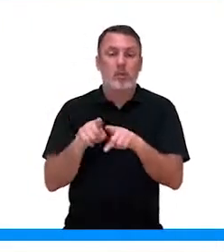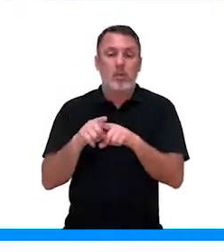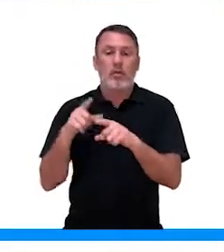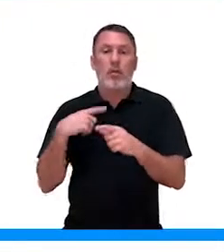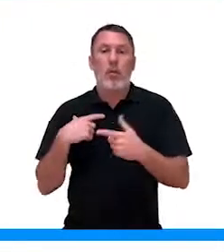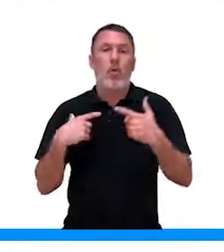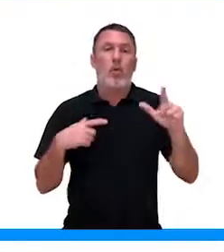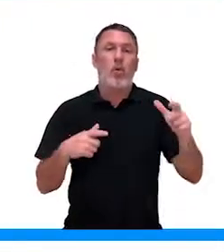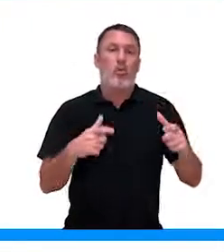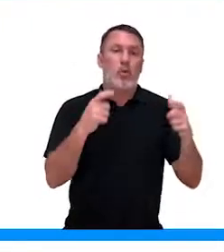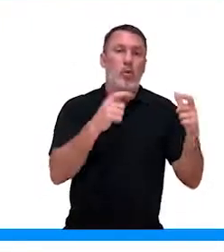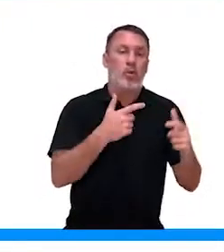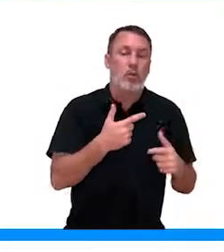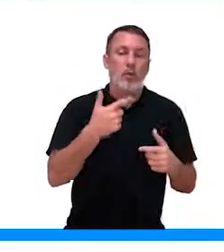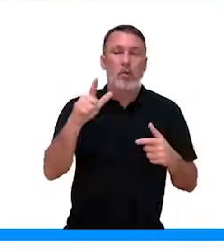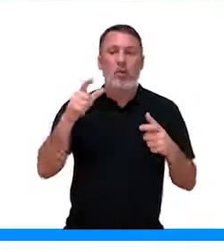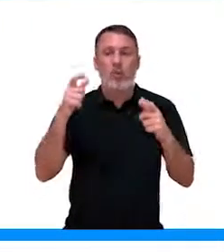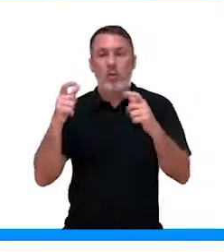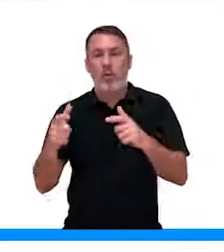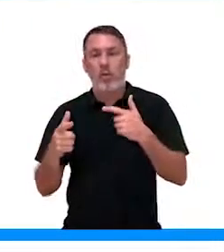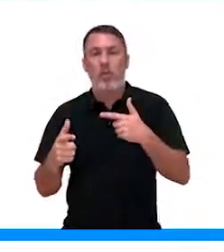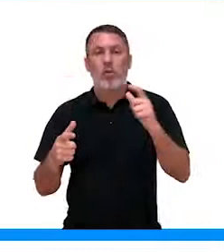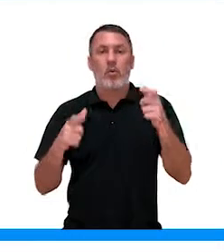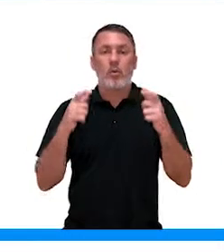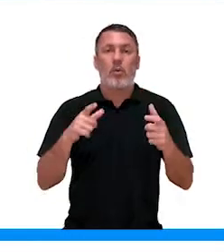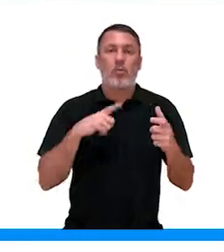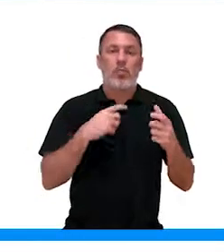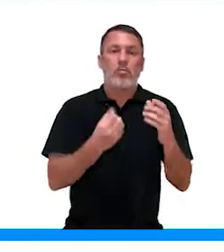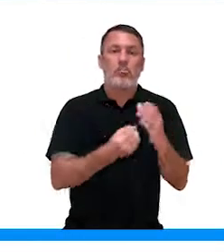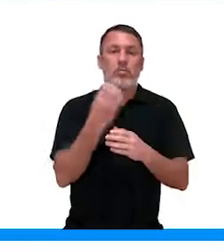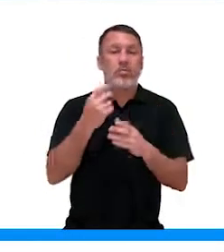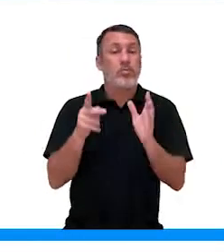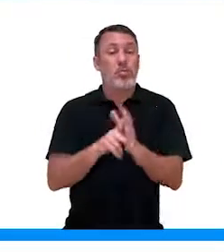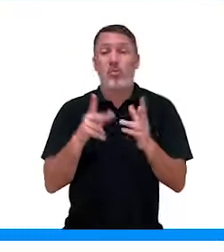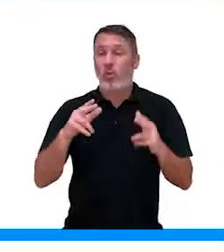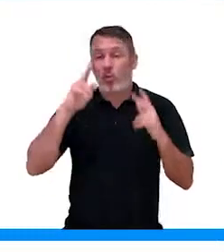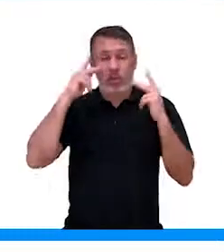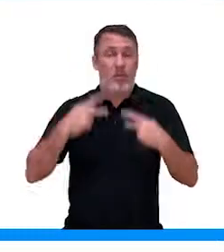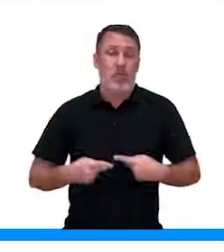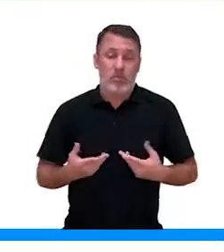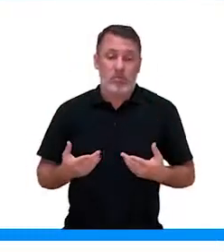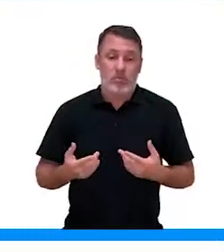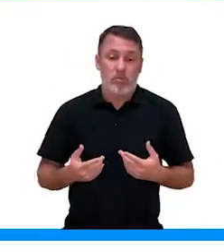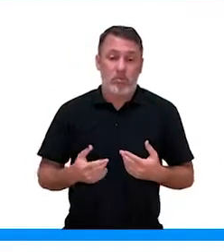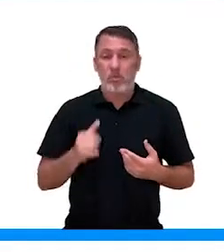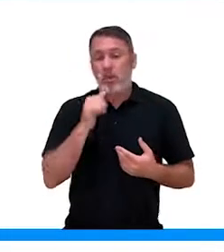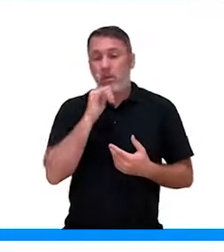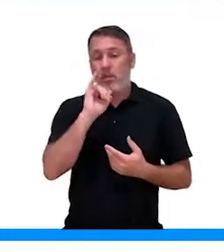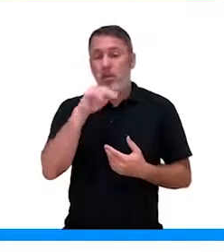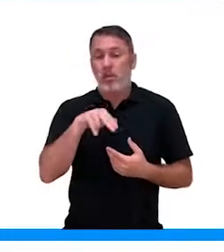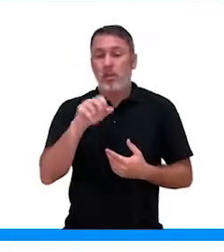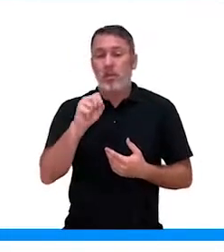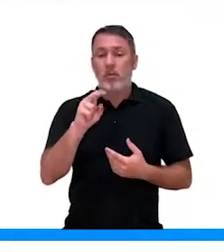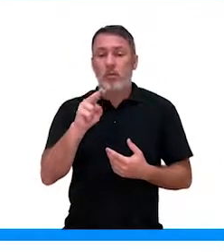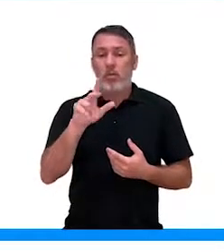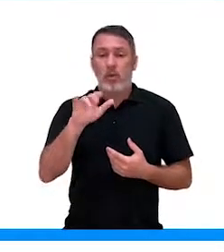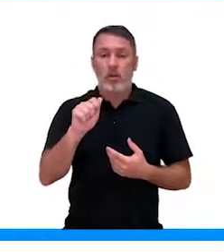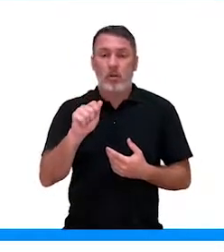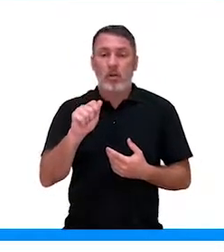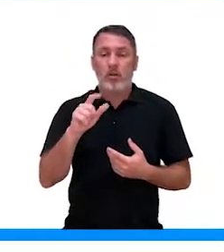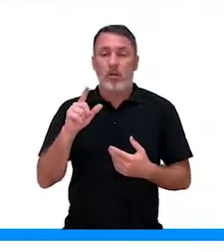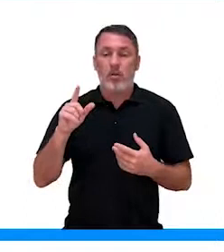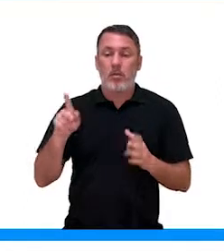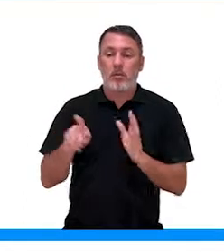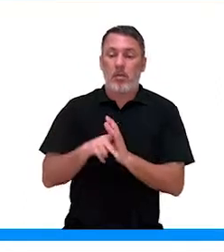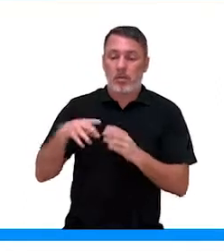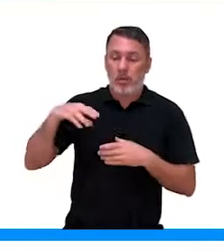transportadas para outro para exercer os seus efeitos. Assim como nós, né? A nossa insulina, por exemplo, é